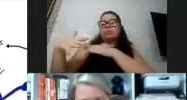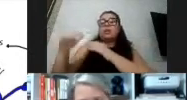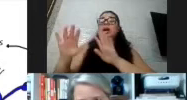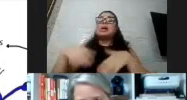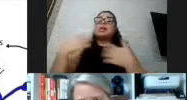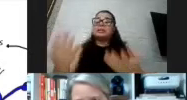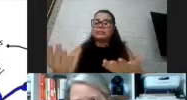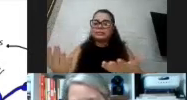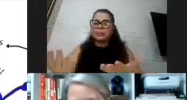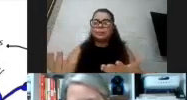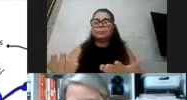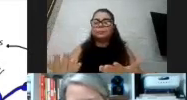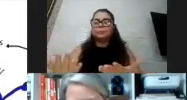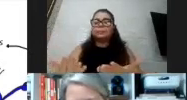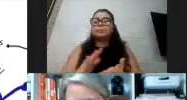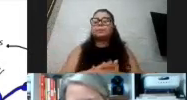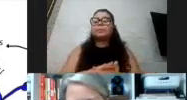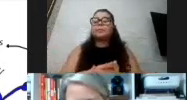aqui são